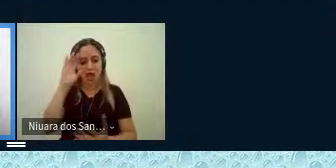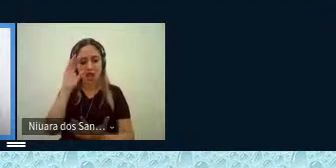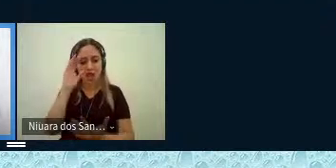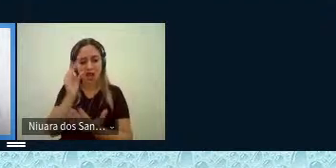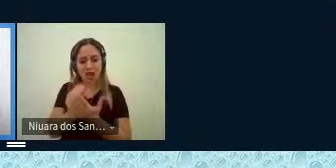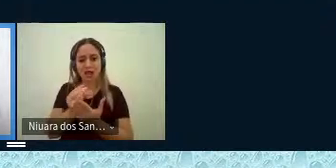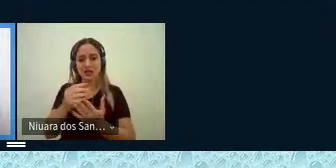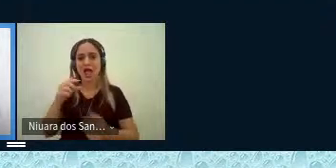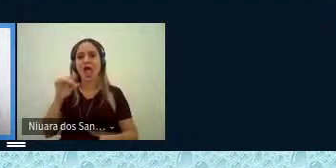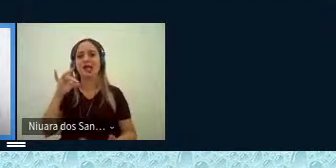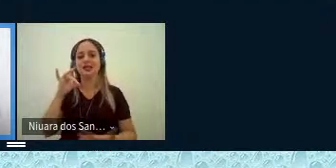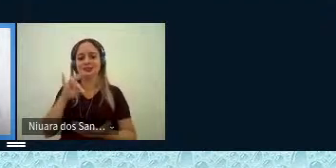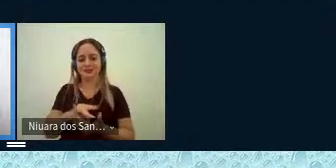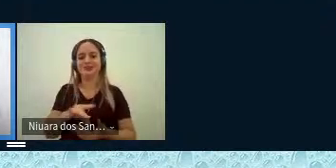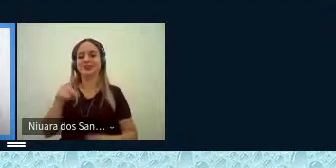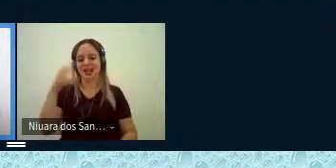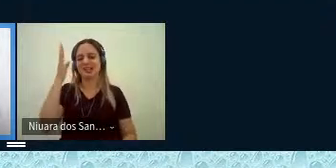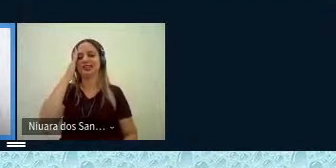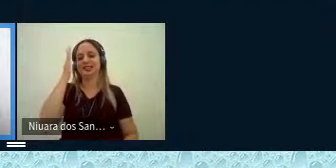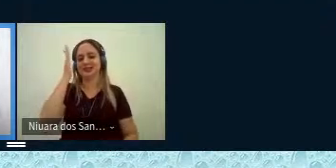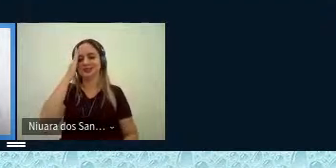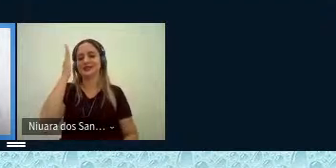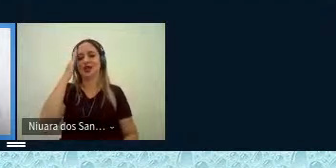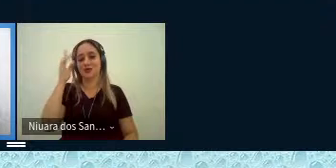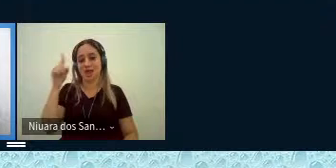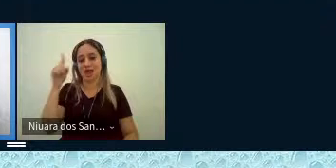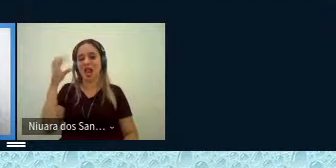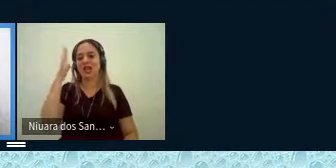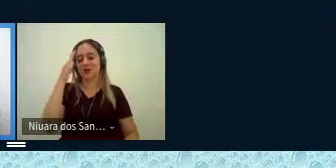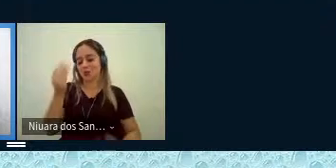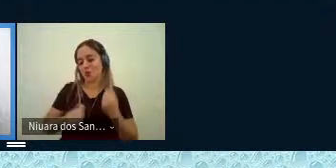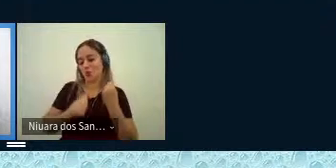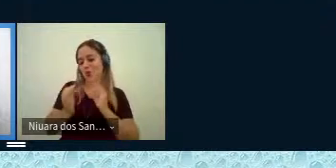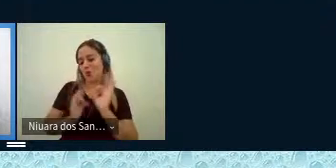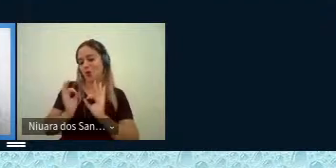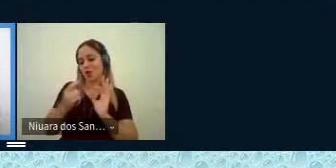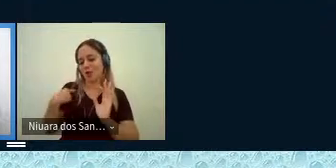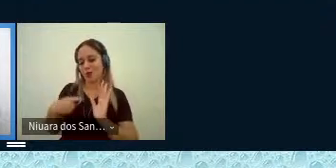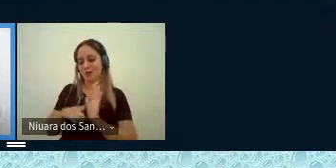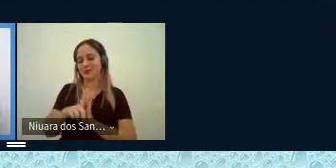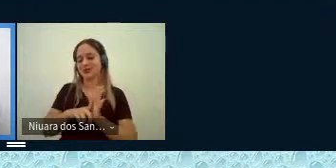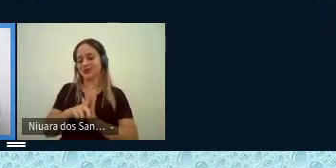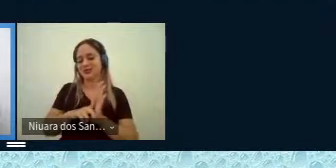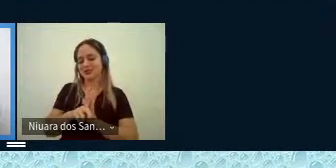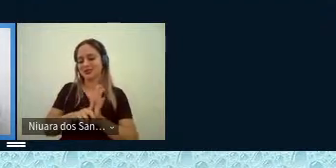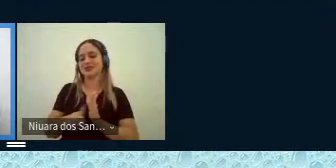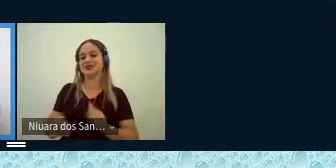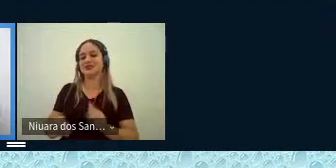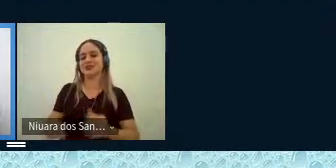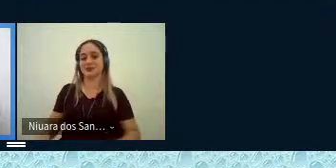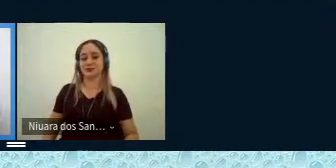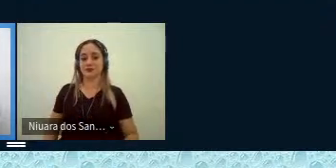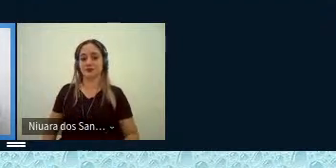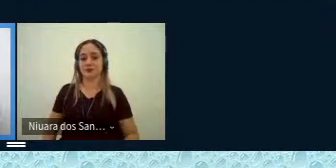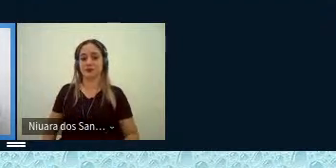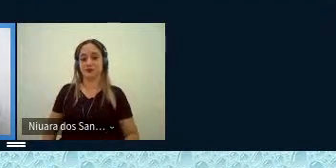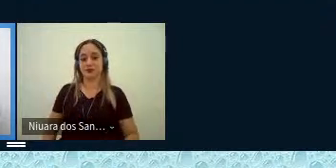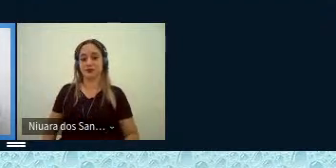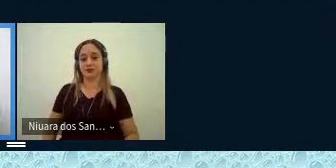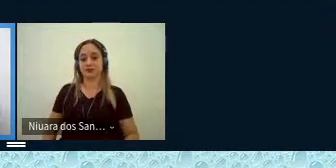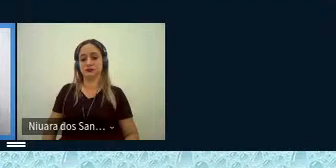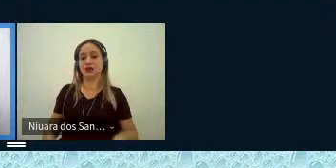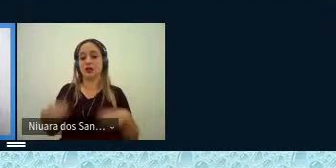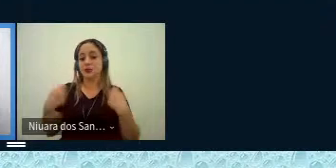realmente ela sabe ela sabe como conduzir a minha pesquisa e eu voltei e ela disse mesmo é